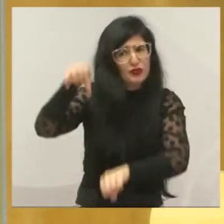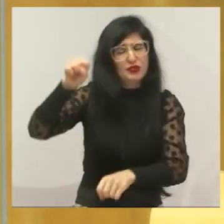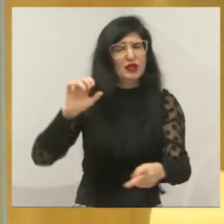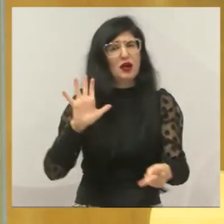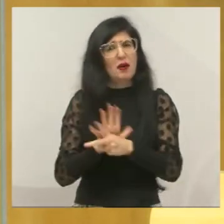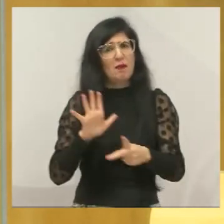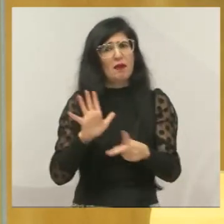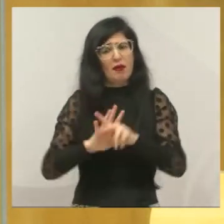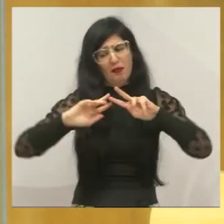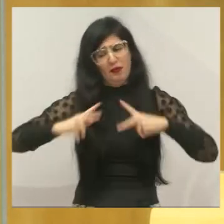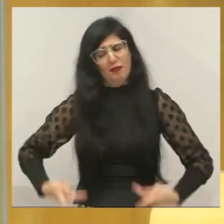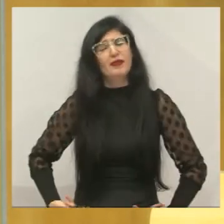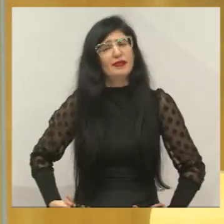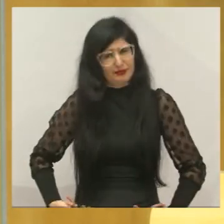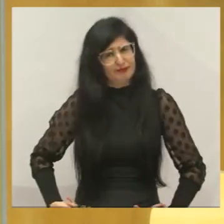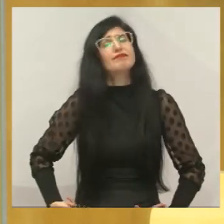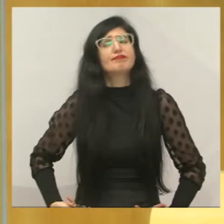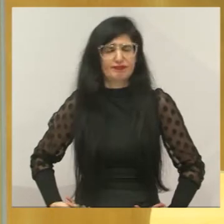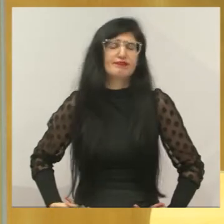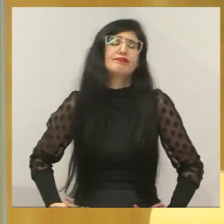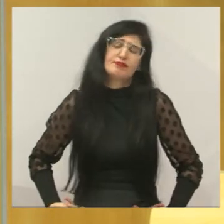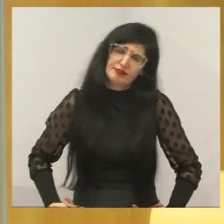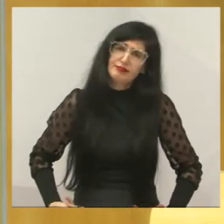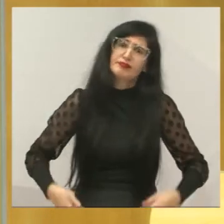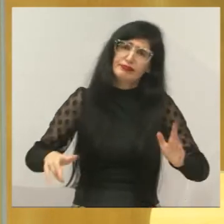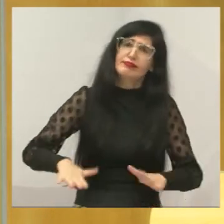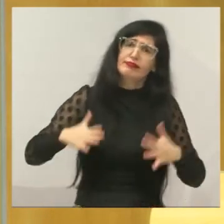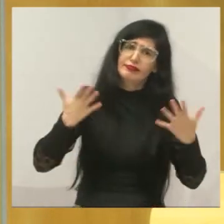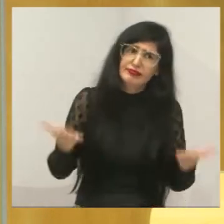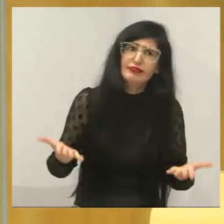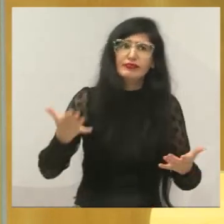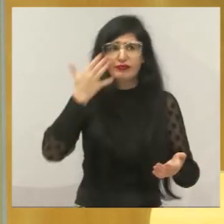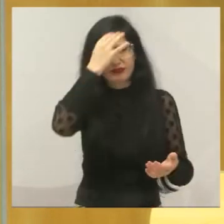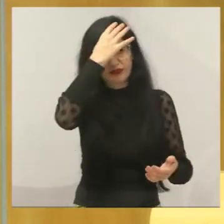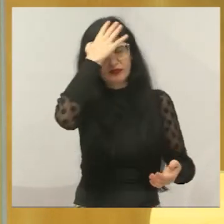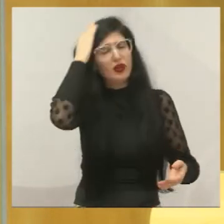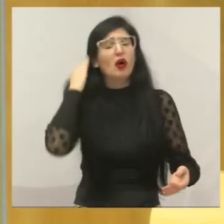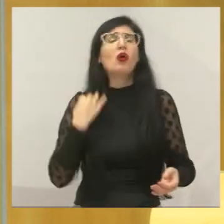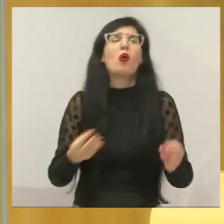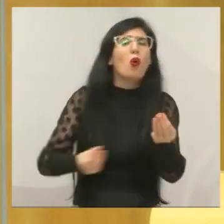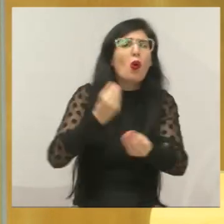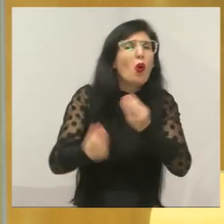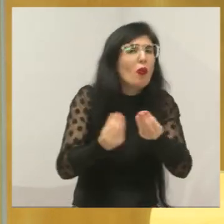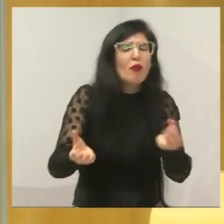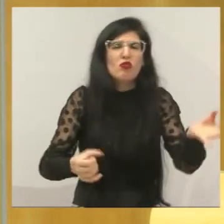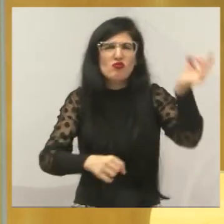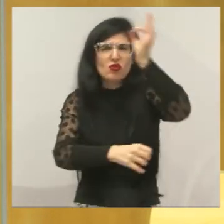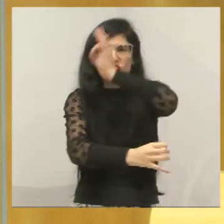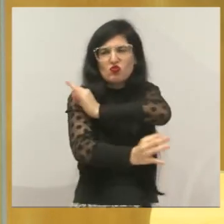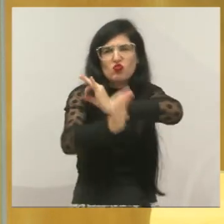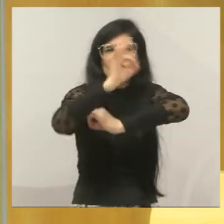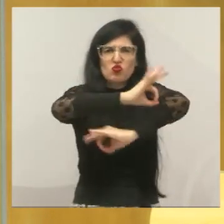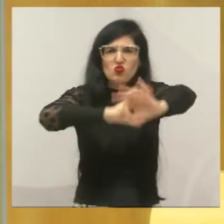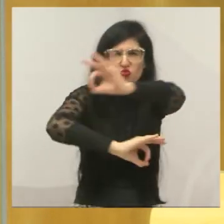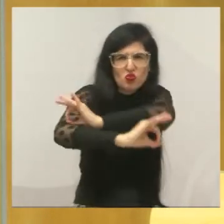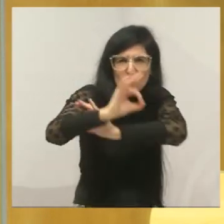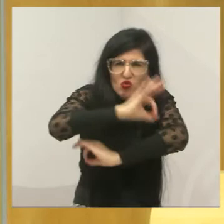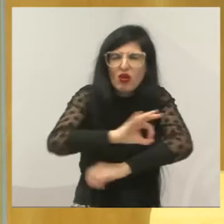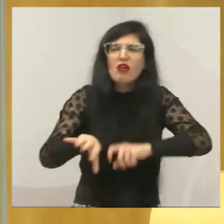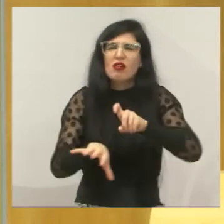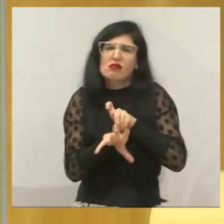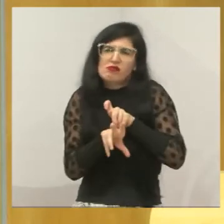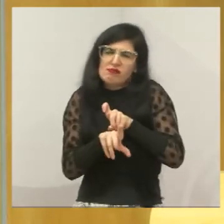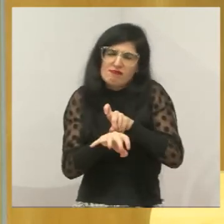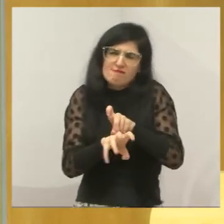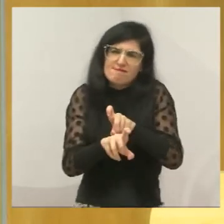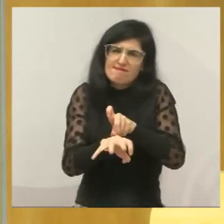e o lixo volta para a gente, em forma de mosquito, de dengue, em forma de escorpião. Então,